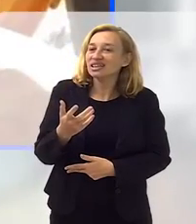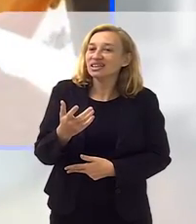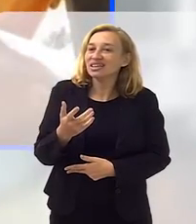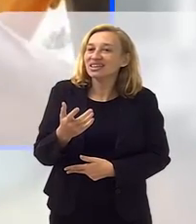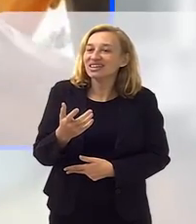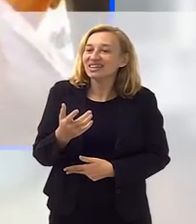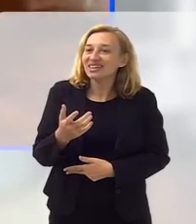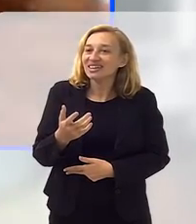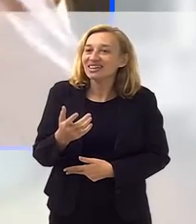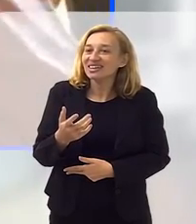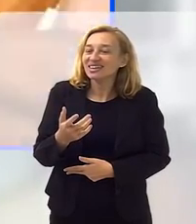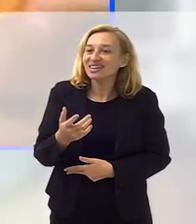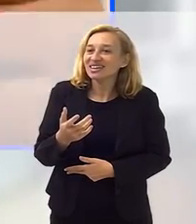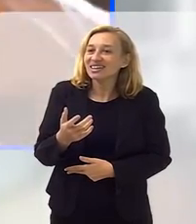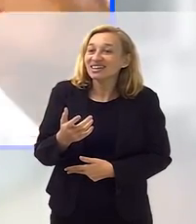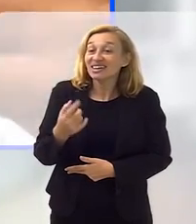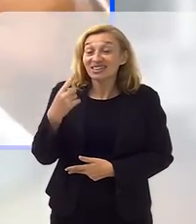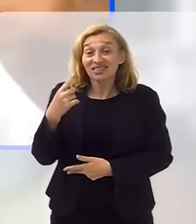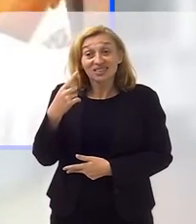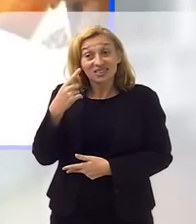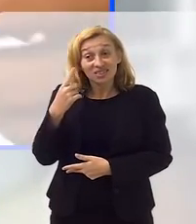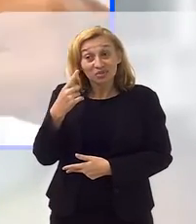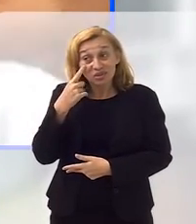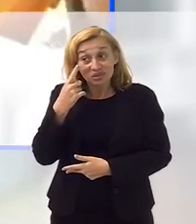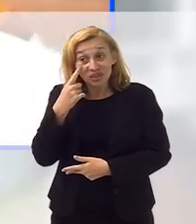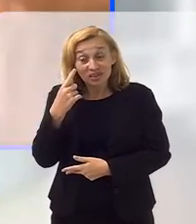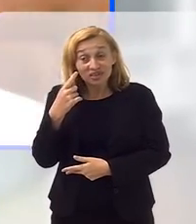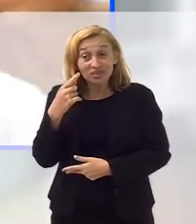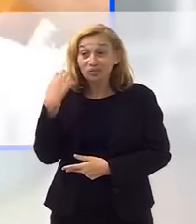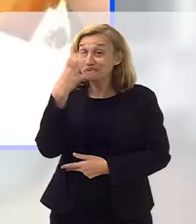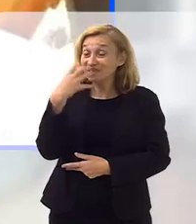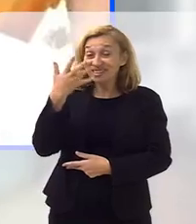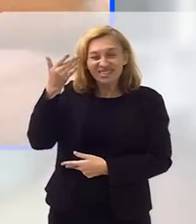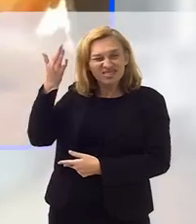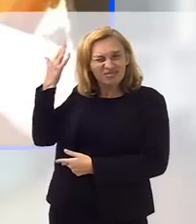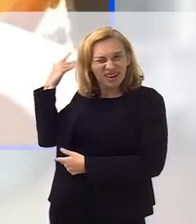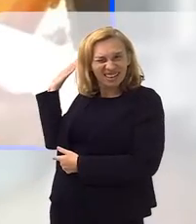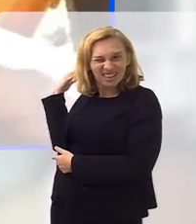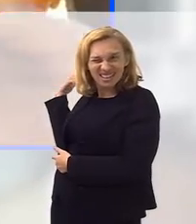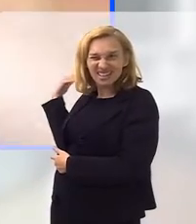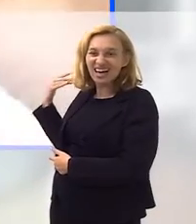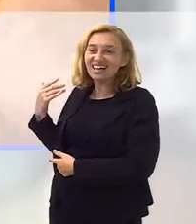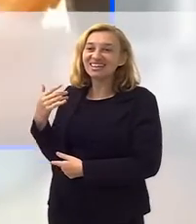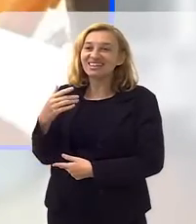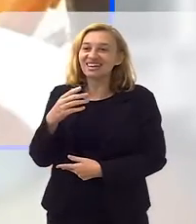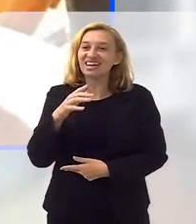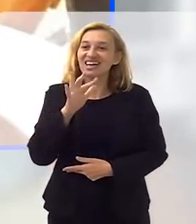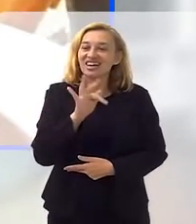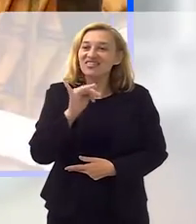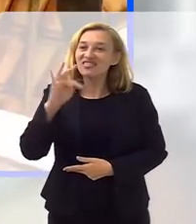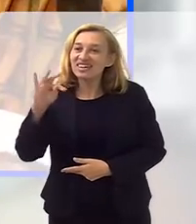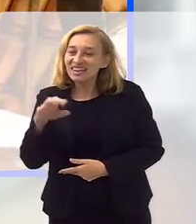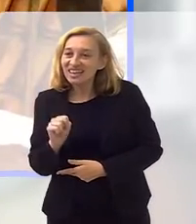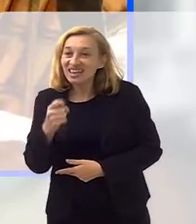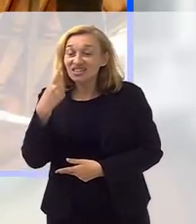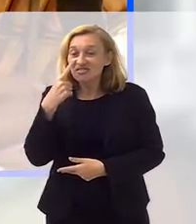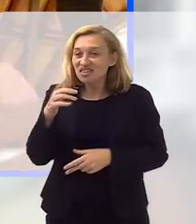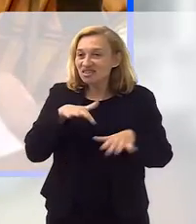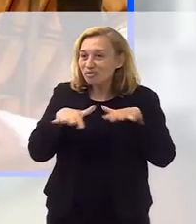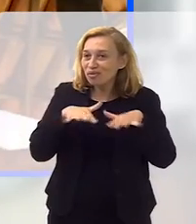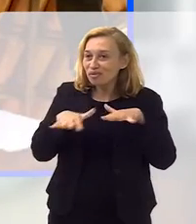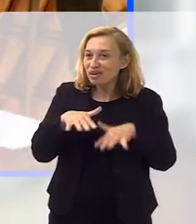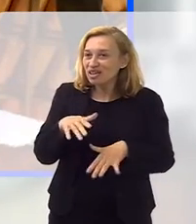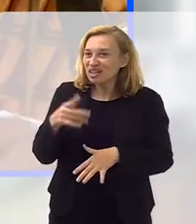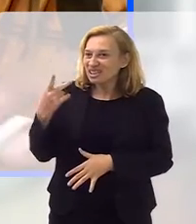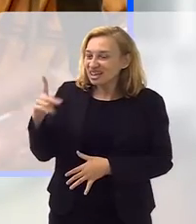inclusive nós até estamos resgatando algumas coisas inéditas dessas fitas, né, e eu vi aquele